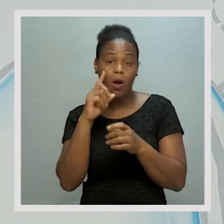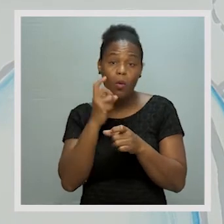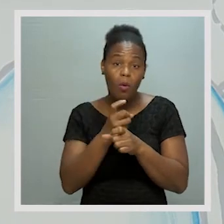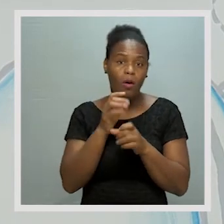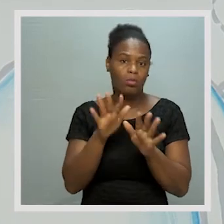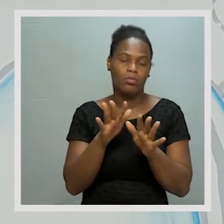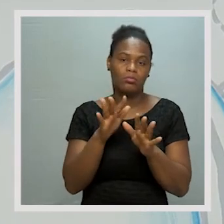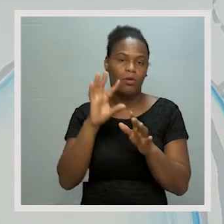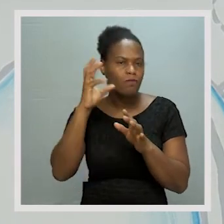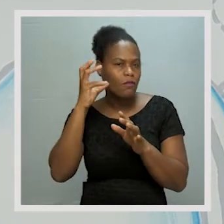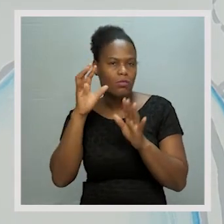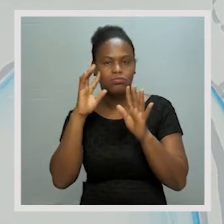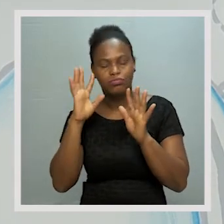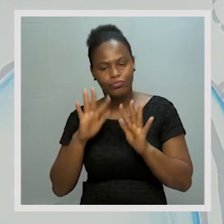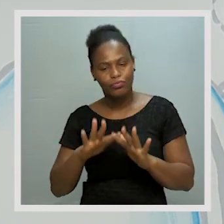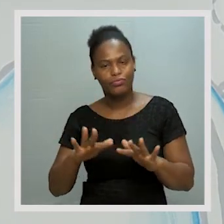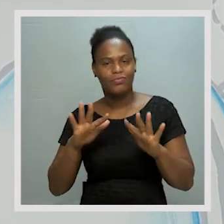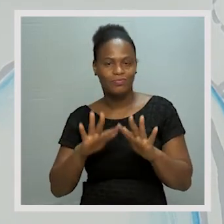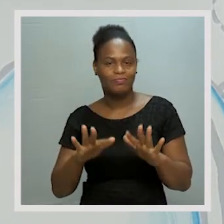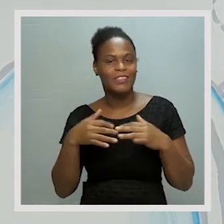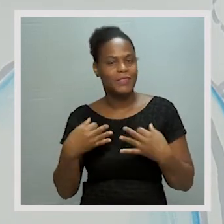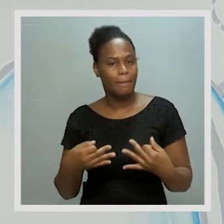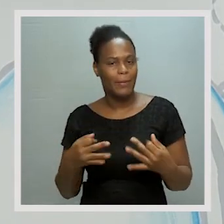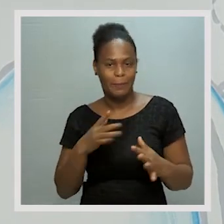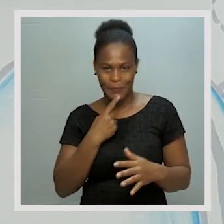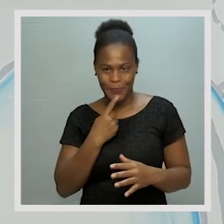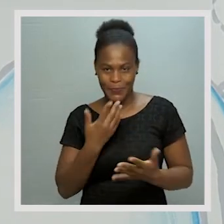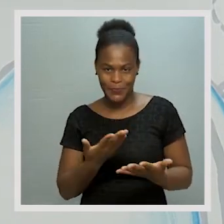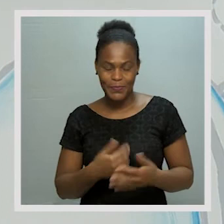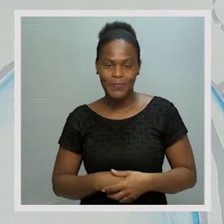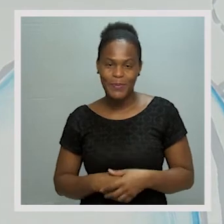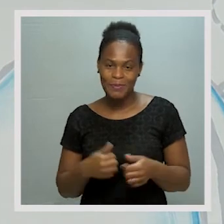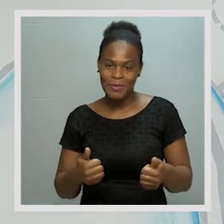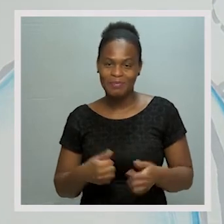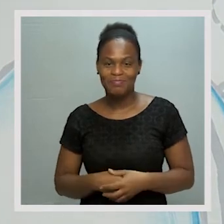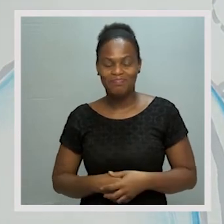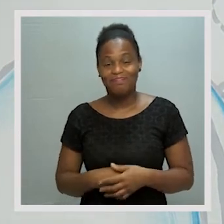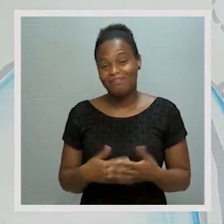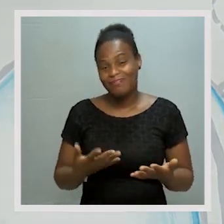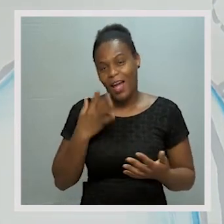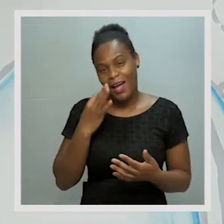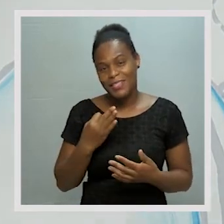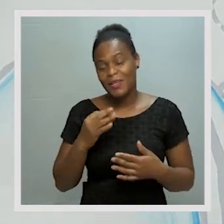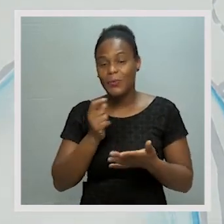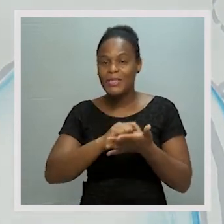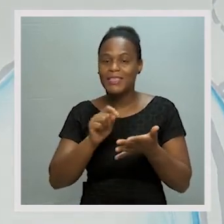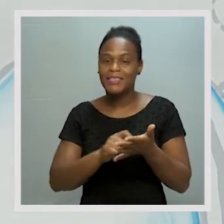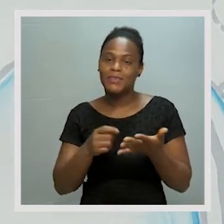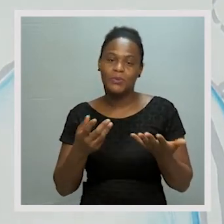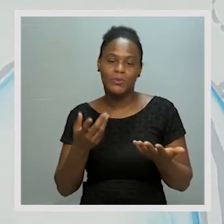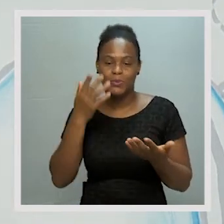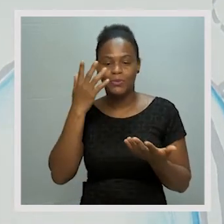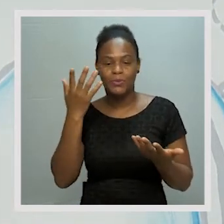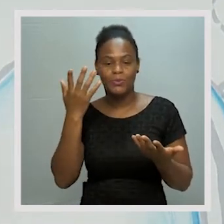controlar o volume da música. Sempre. Entenderam? isso mesmo. E assim, terminamos